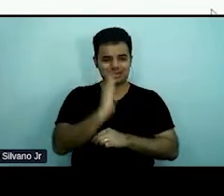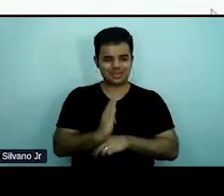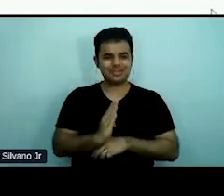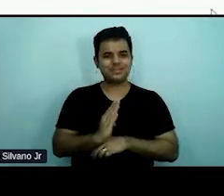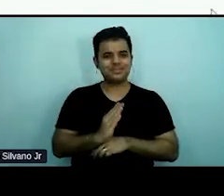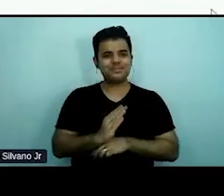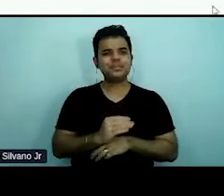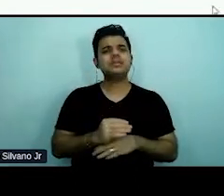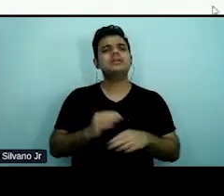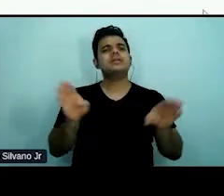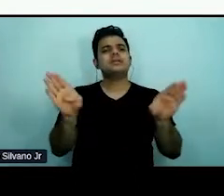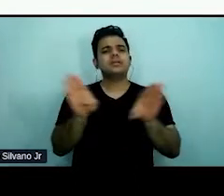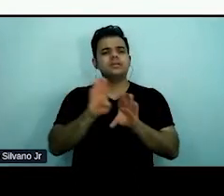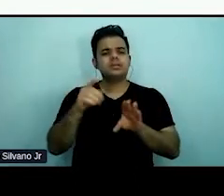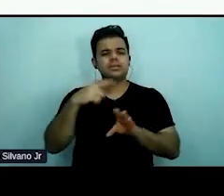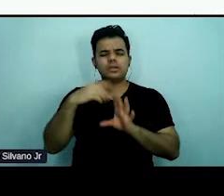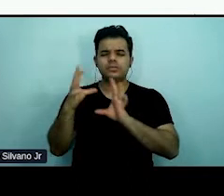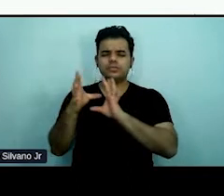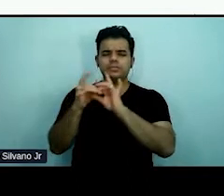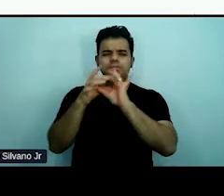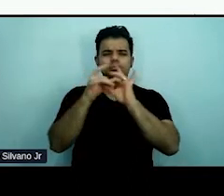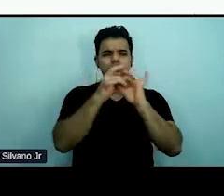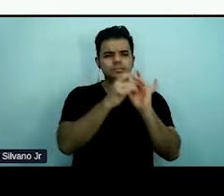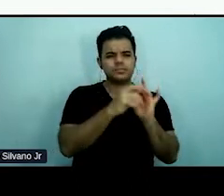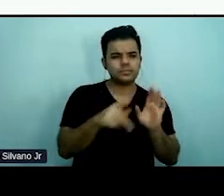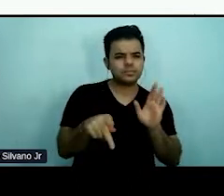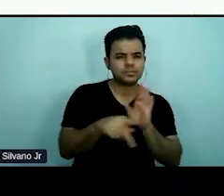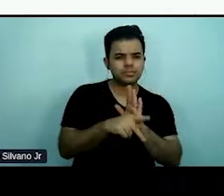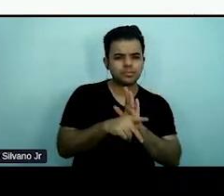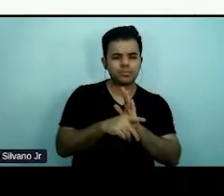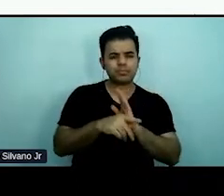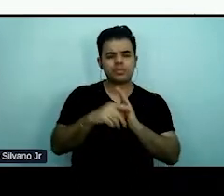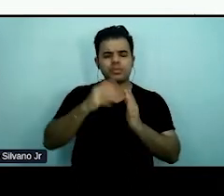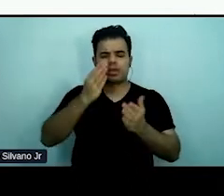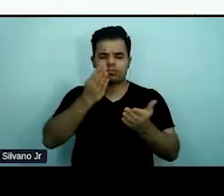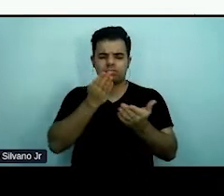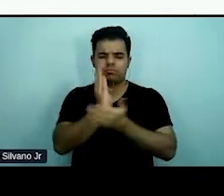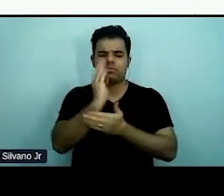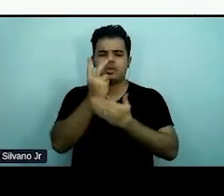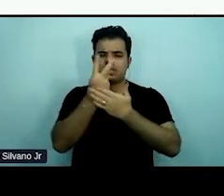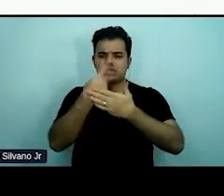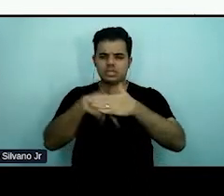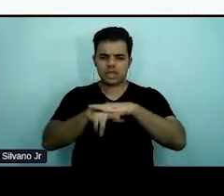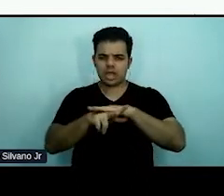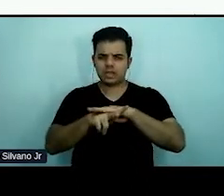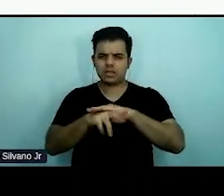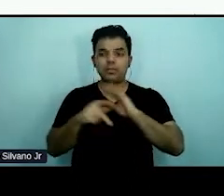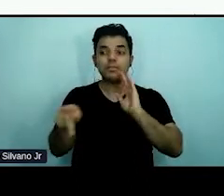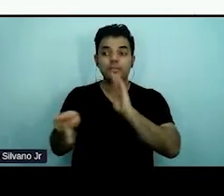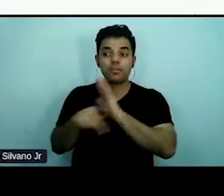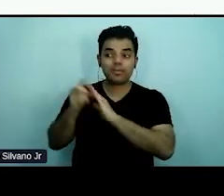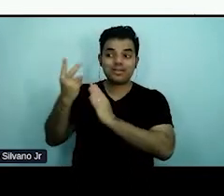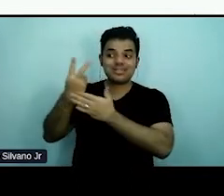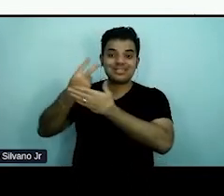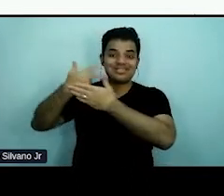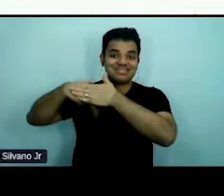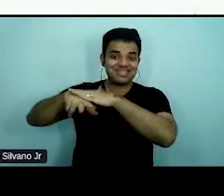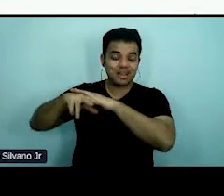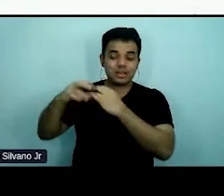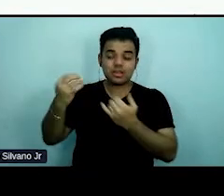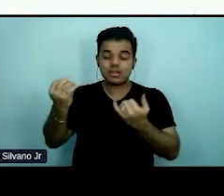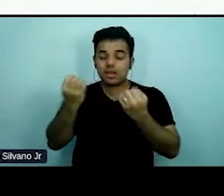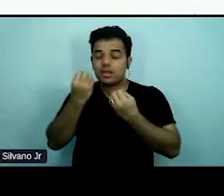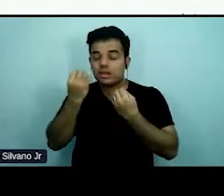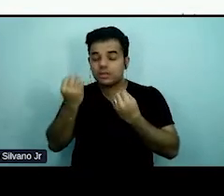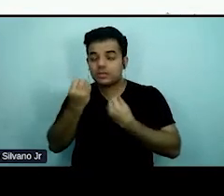Existe uma corrente que é o legal design, que é o design das informações jurídicas. Essa